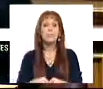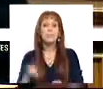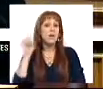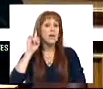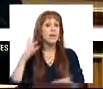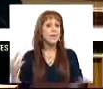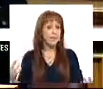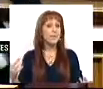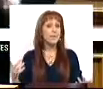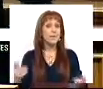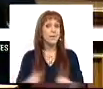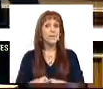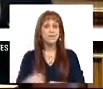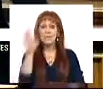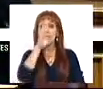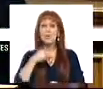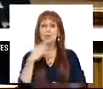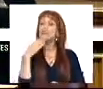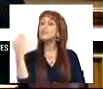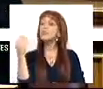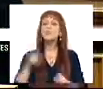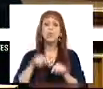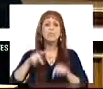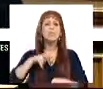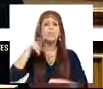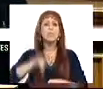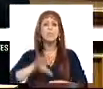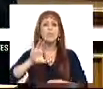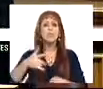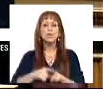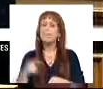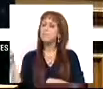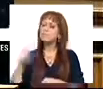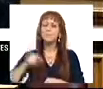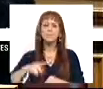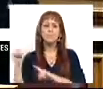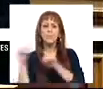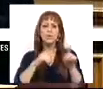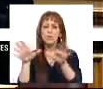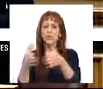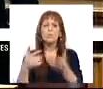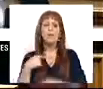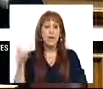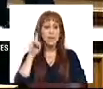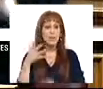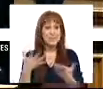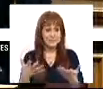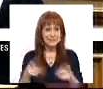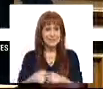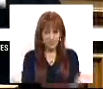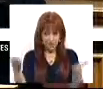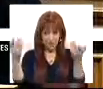fundamental habituar os jovens deste país à utilização do transporte coletivo. E